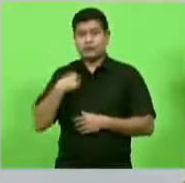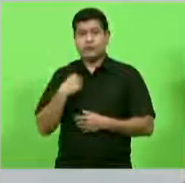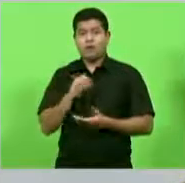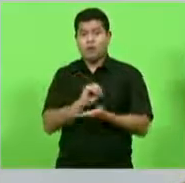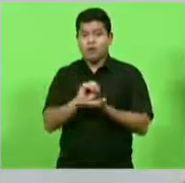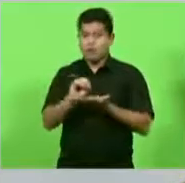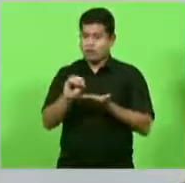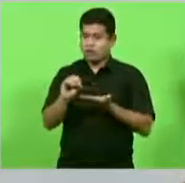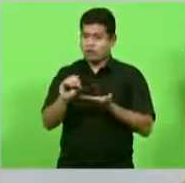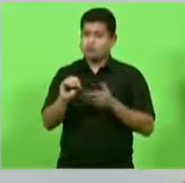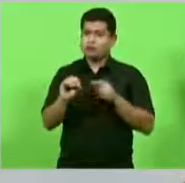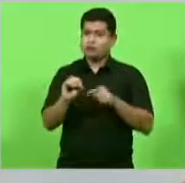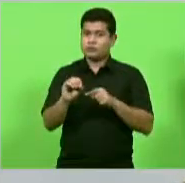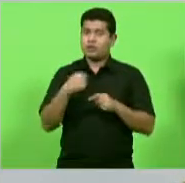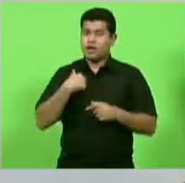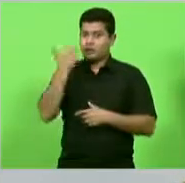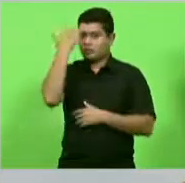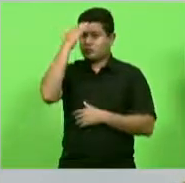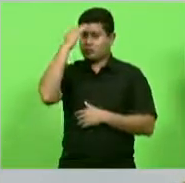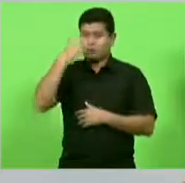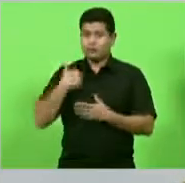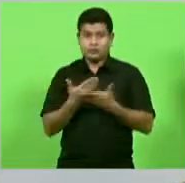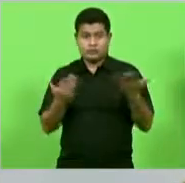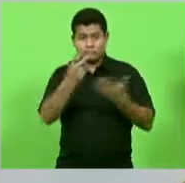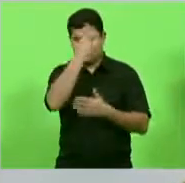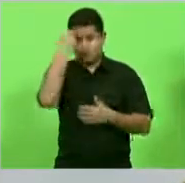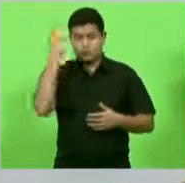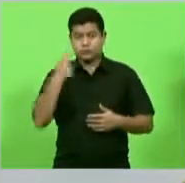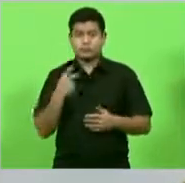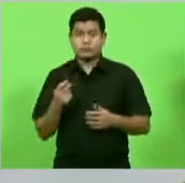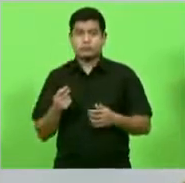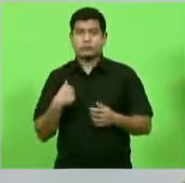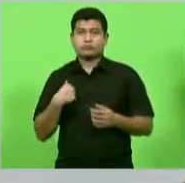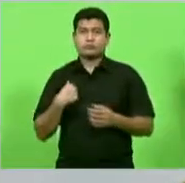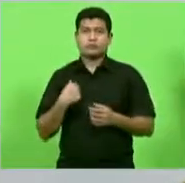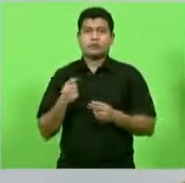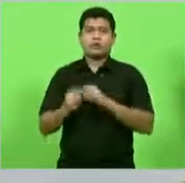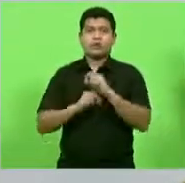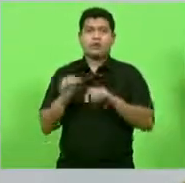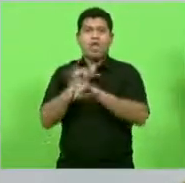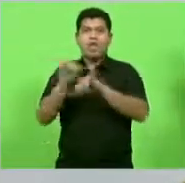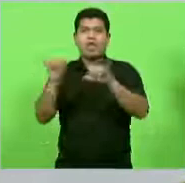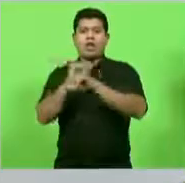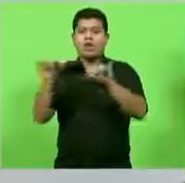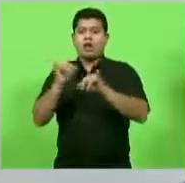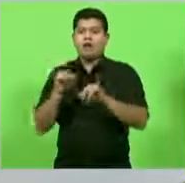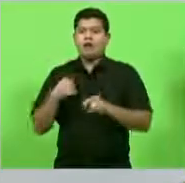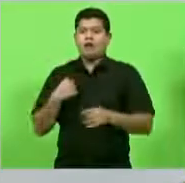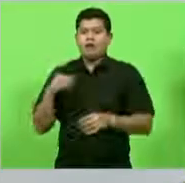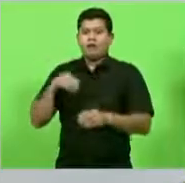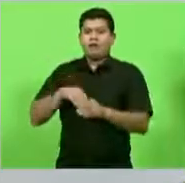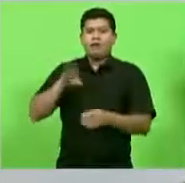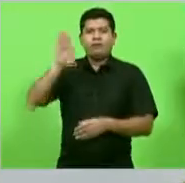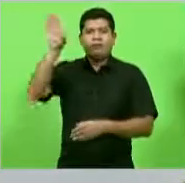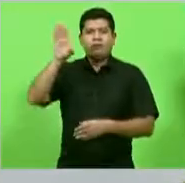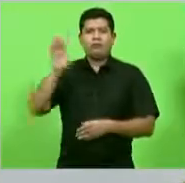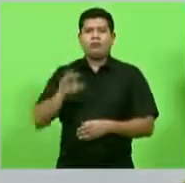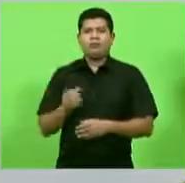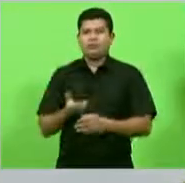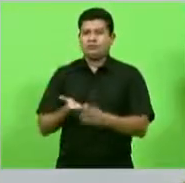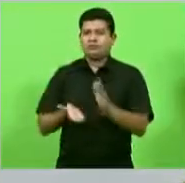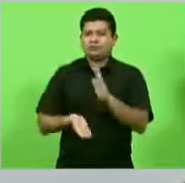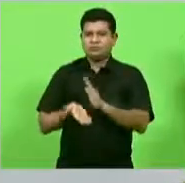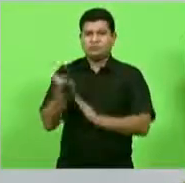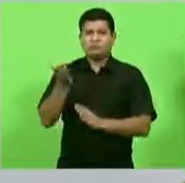esse é o entendimento que eu tenho que as pessoas possam divulgar o seu candidato compartilhar impulsionar de